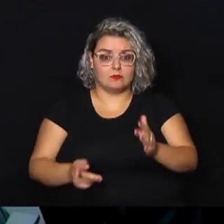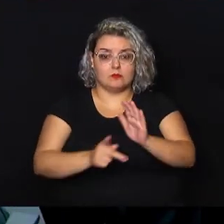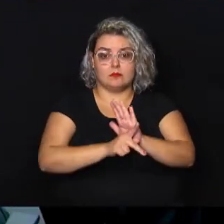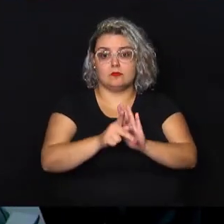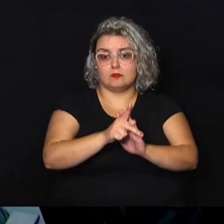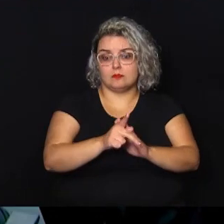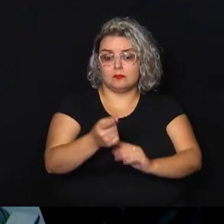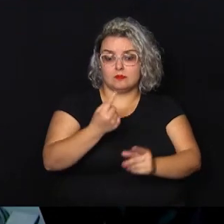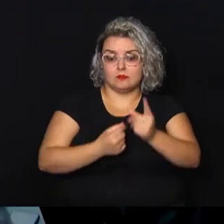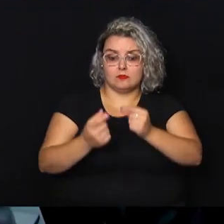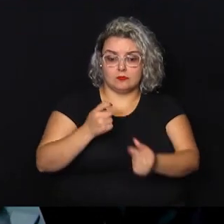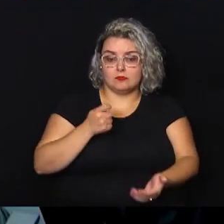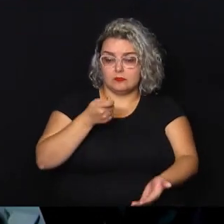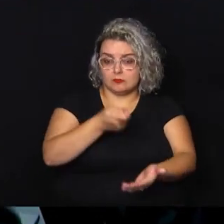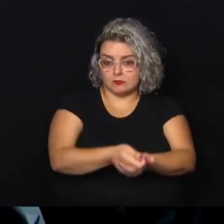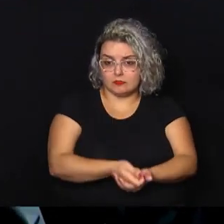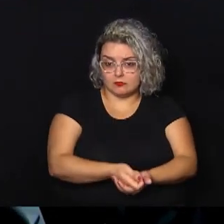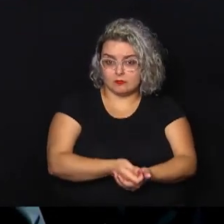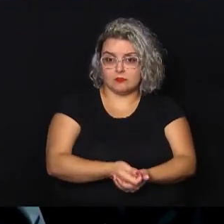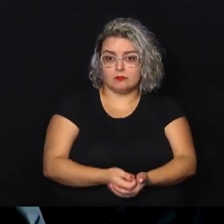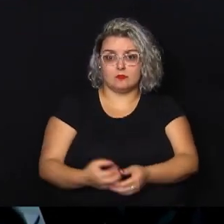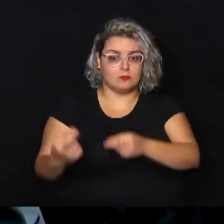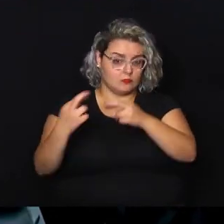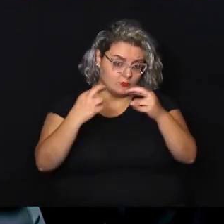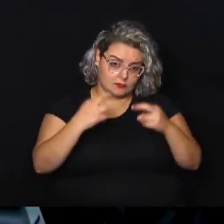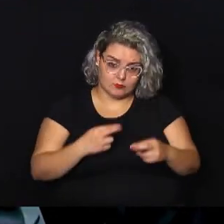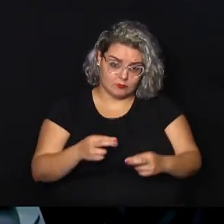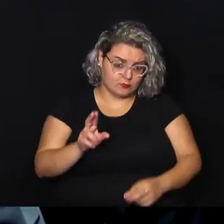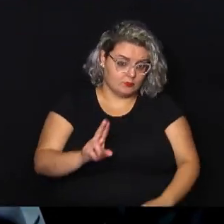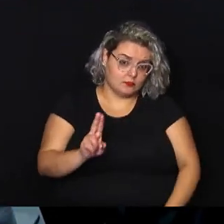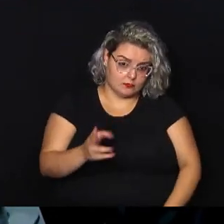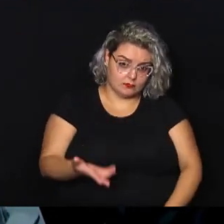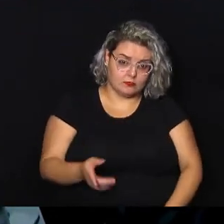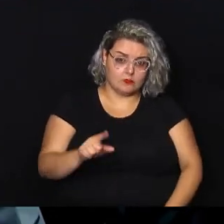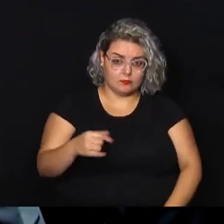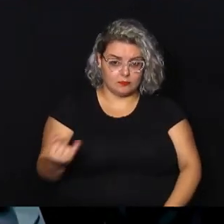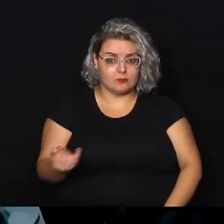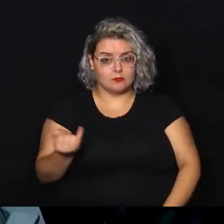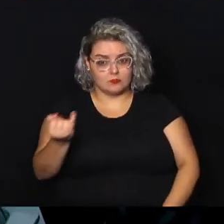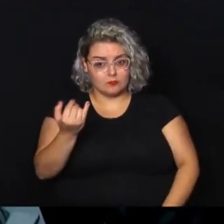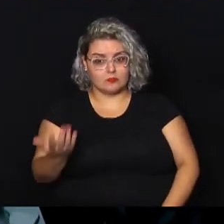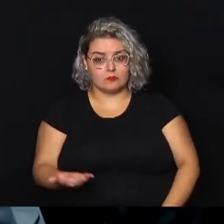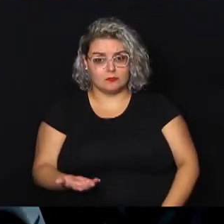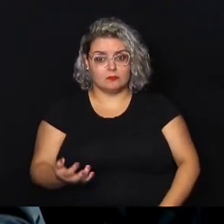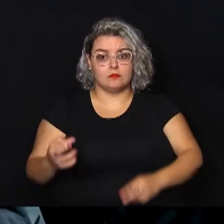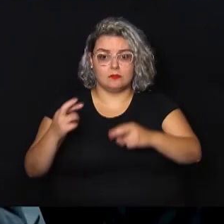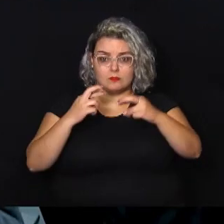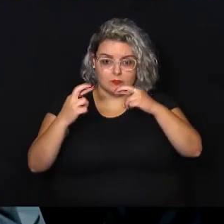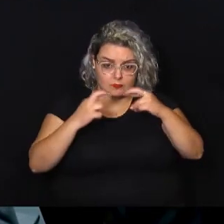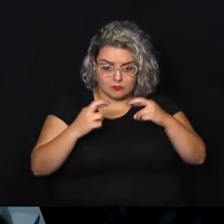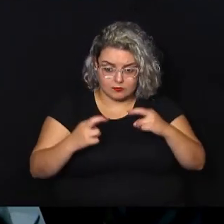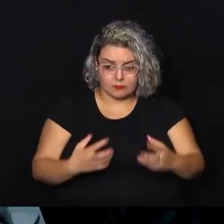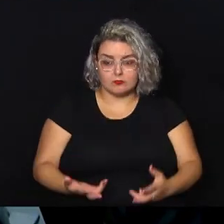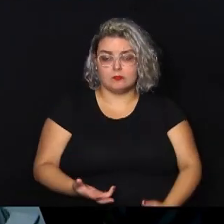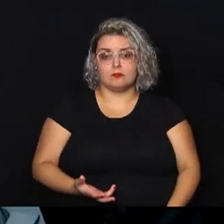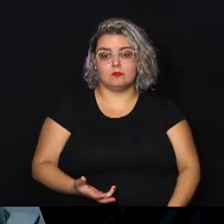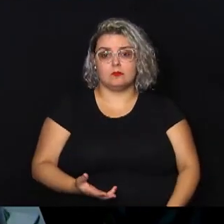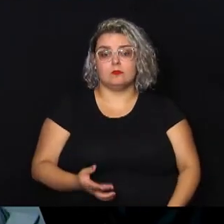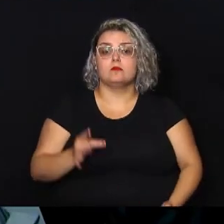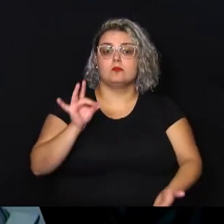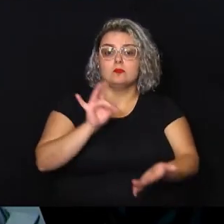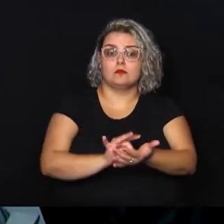impositivas, agora nós temos que fiscalizar a aplicação delas. É importantíssimo que a gente fiscalize o real